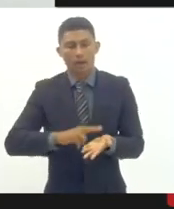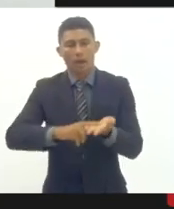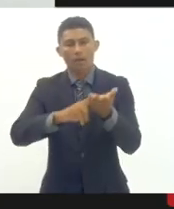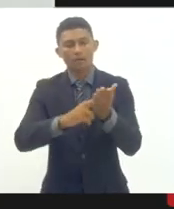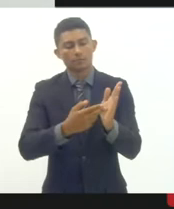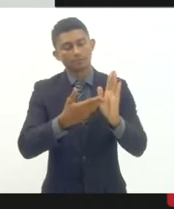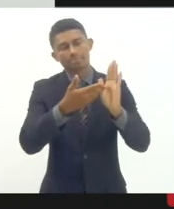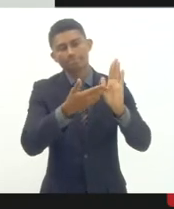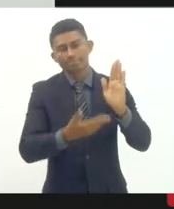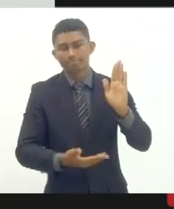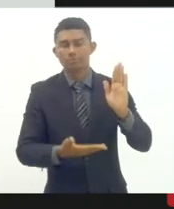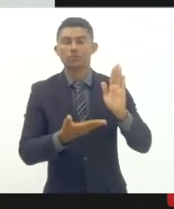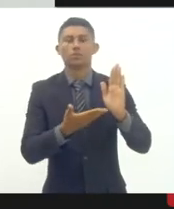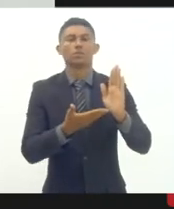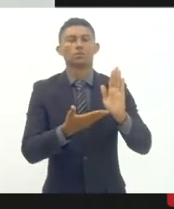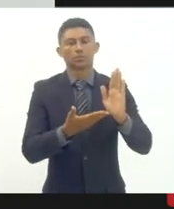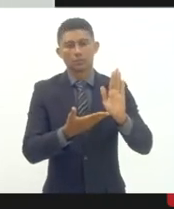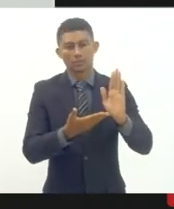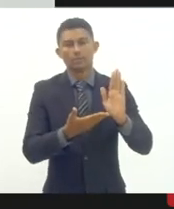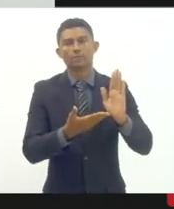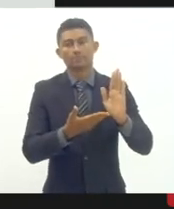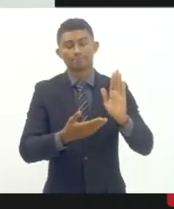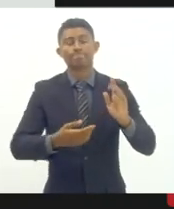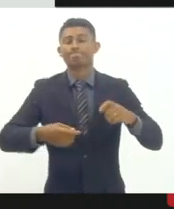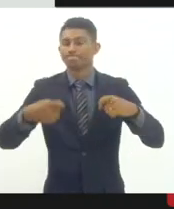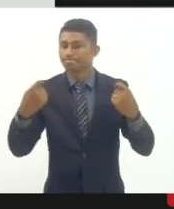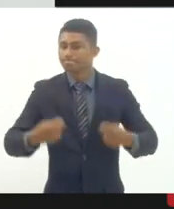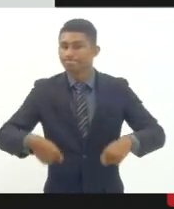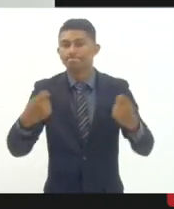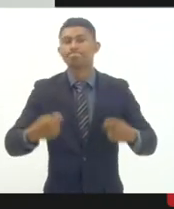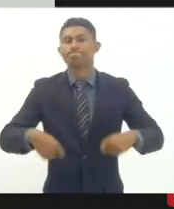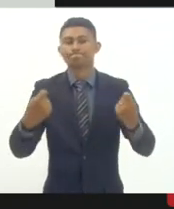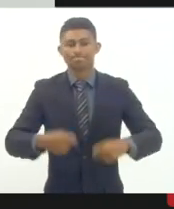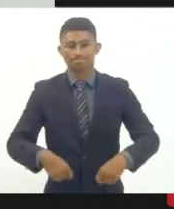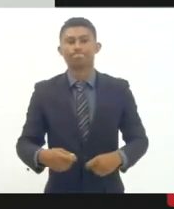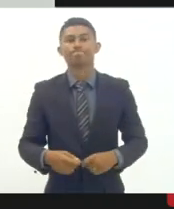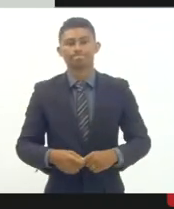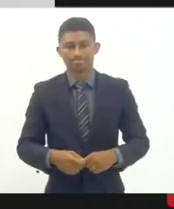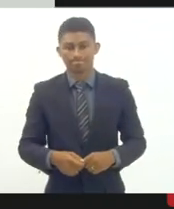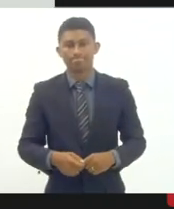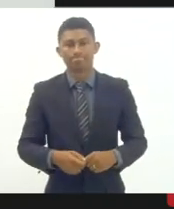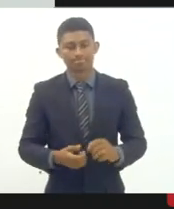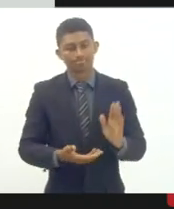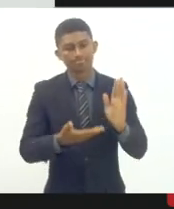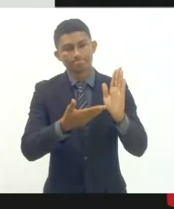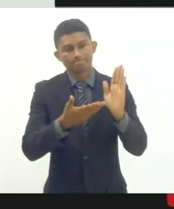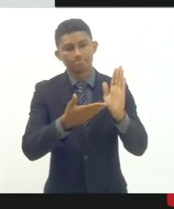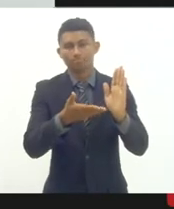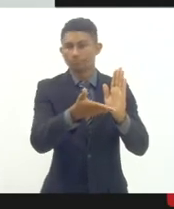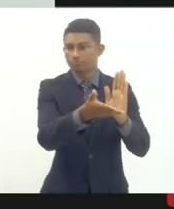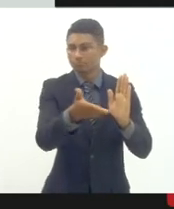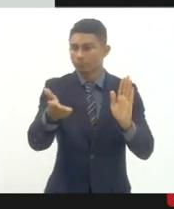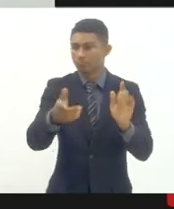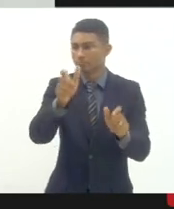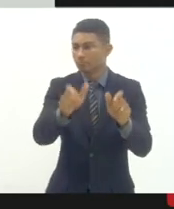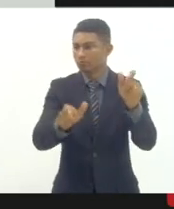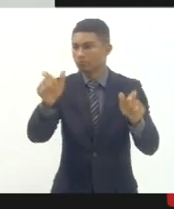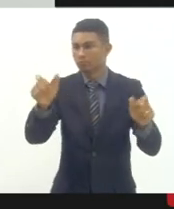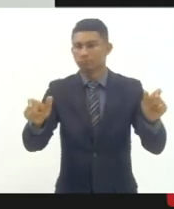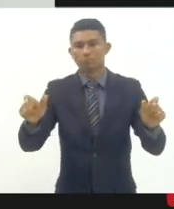ela tem que ser muito bem trabalhada junto aos nossos candidatos aí